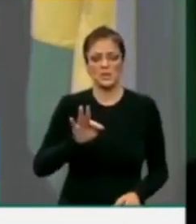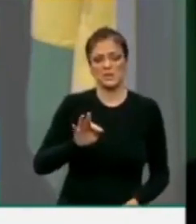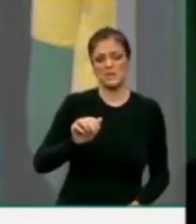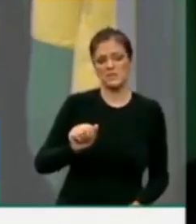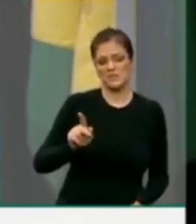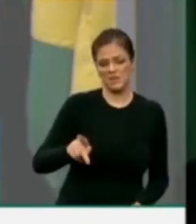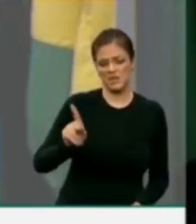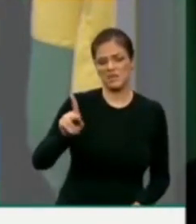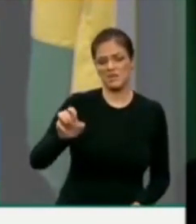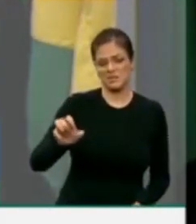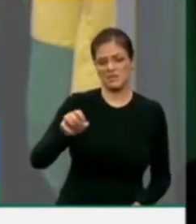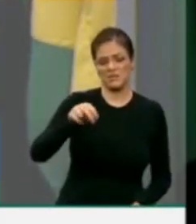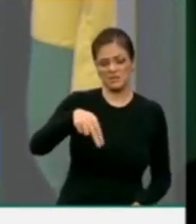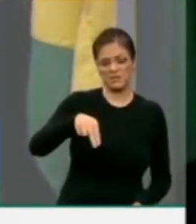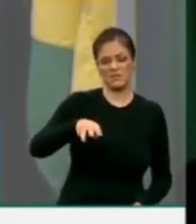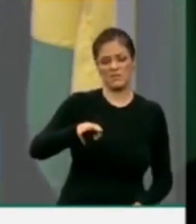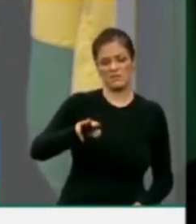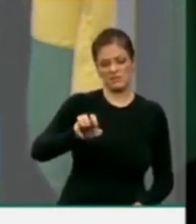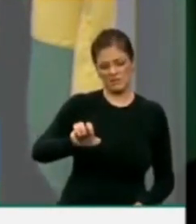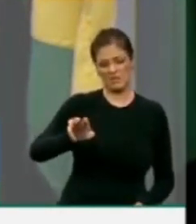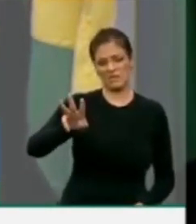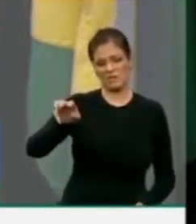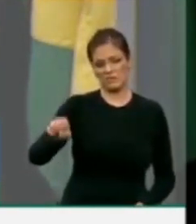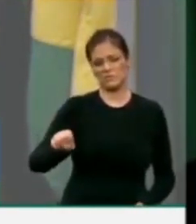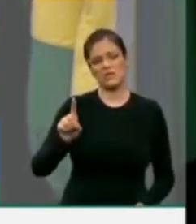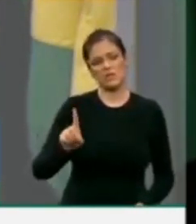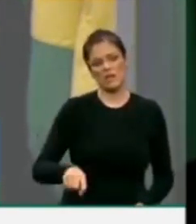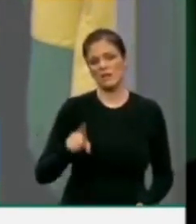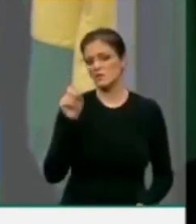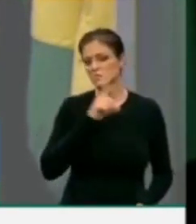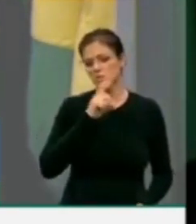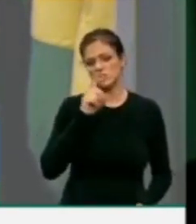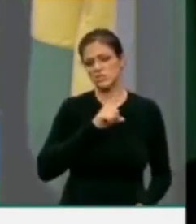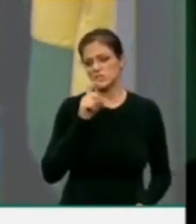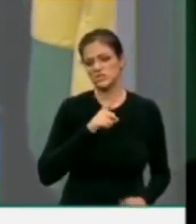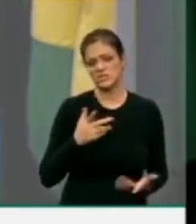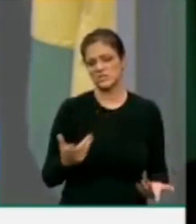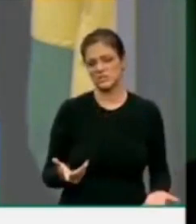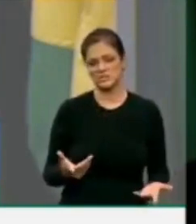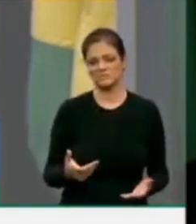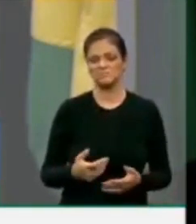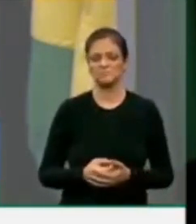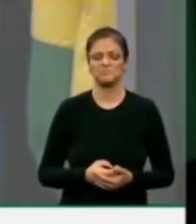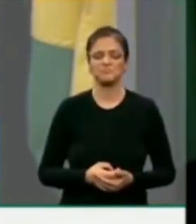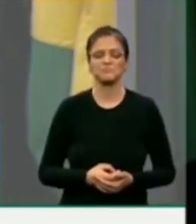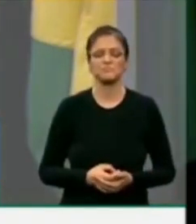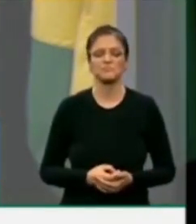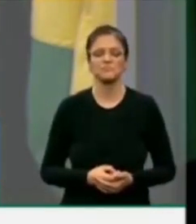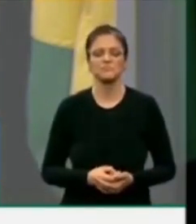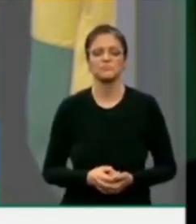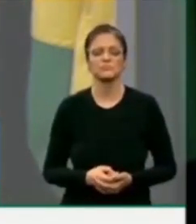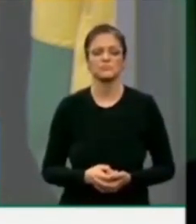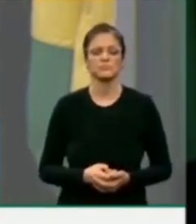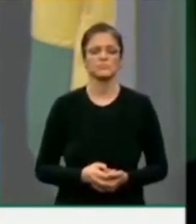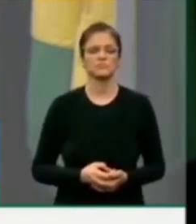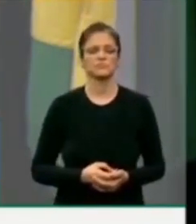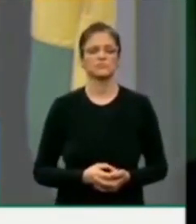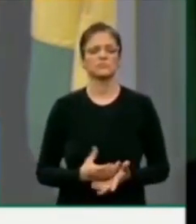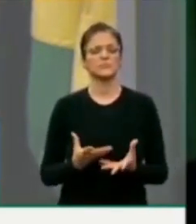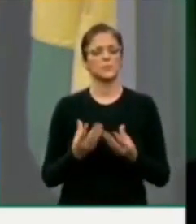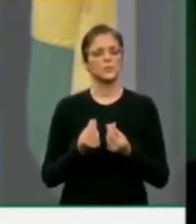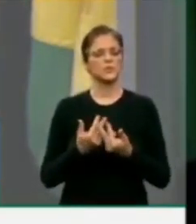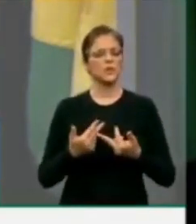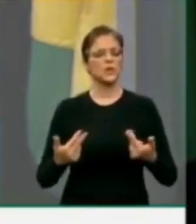mentiras, são difamações e não fake news, que quem comete fake news é a imprensa, e cometendo diversas